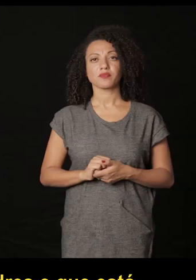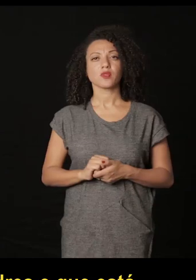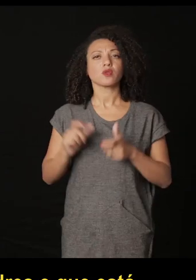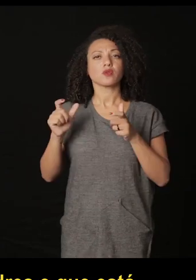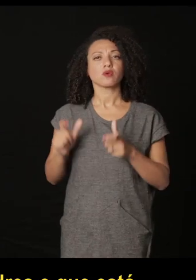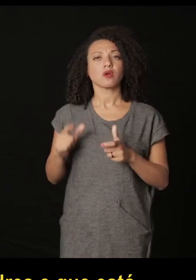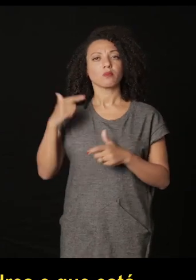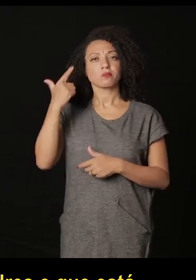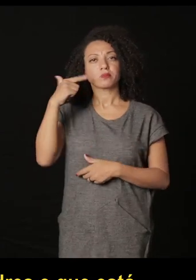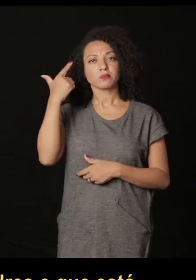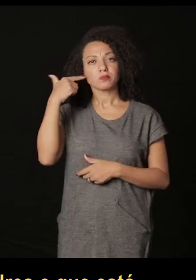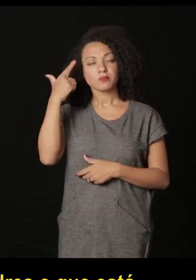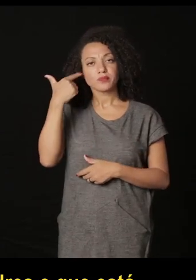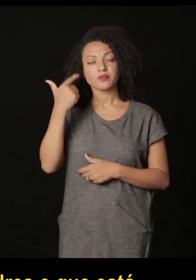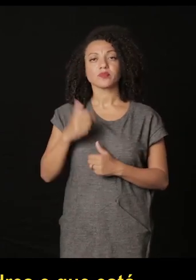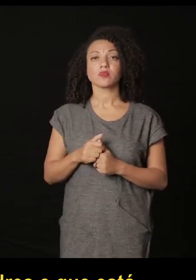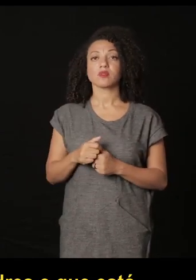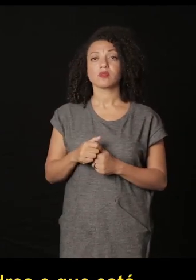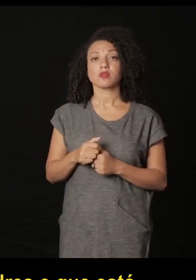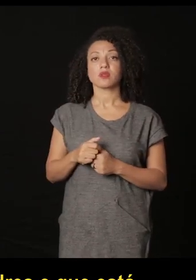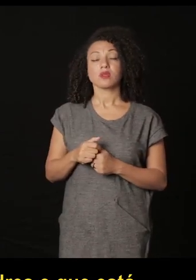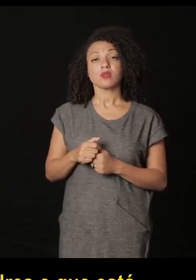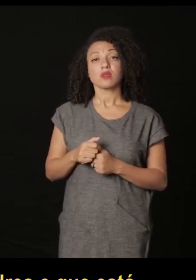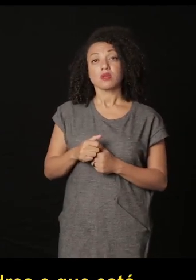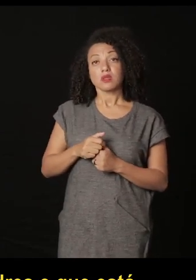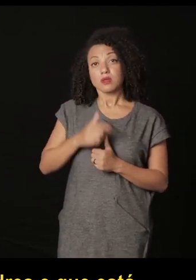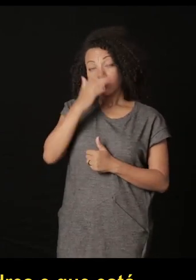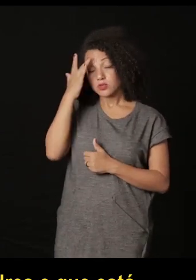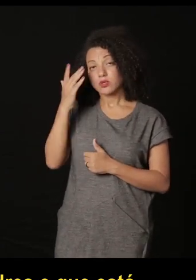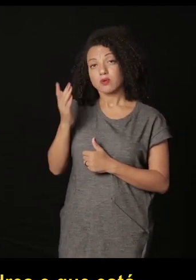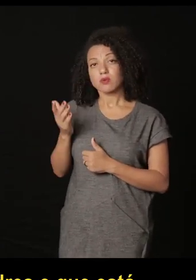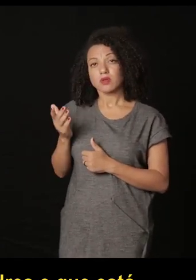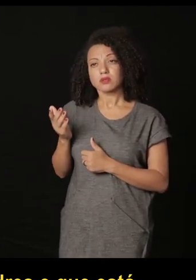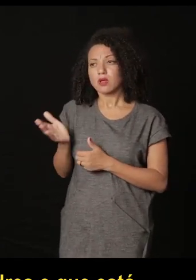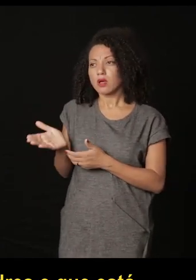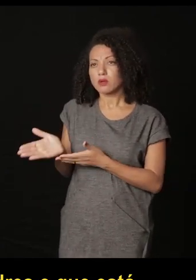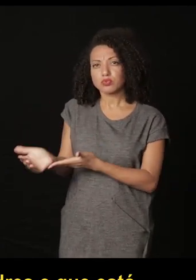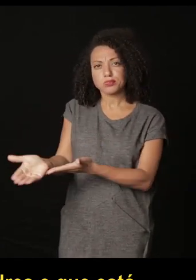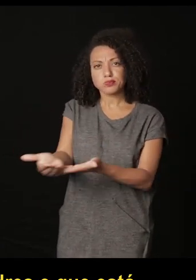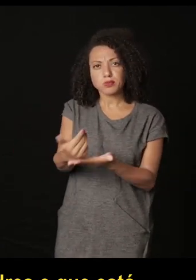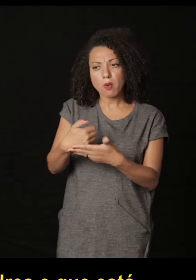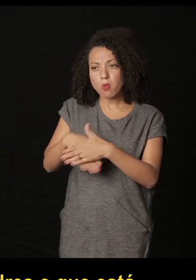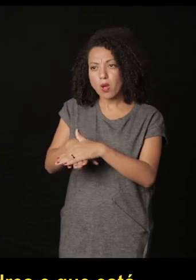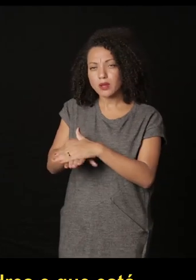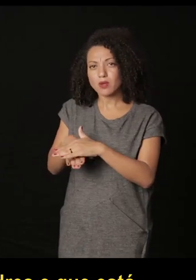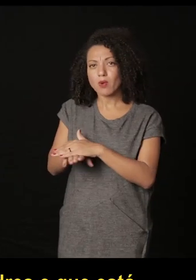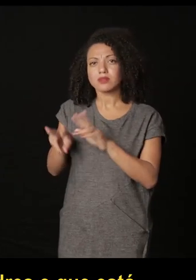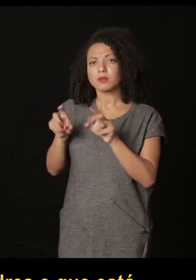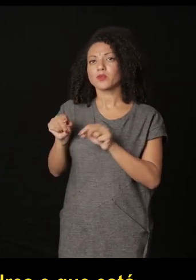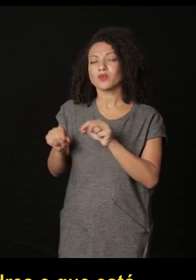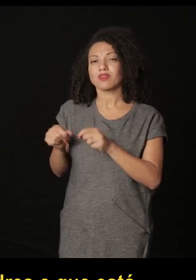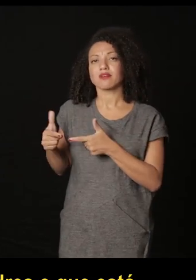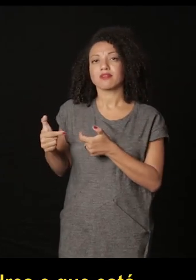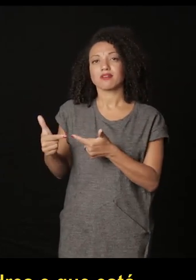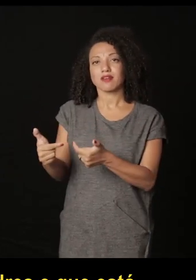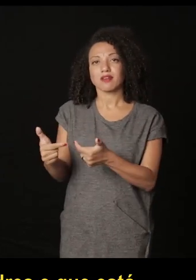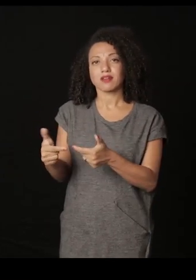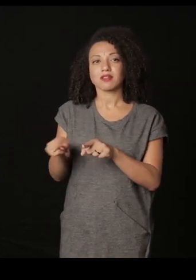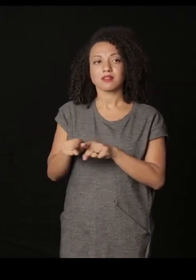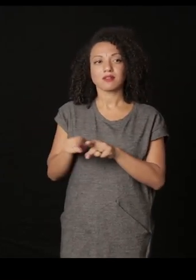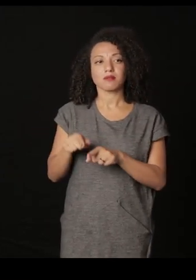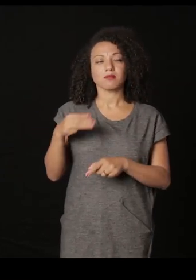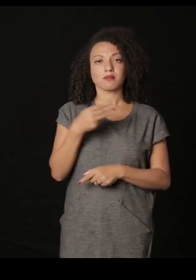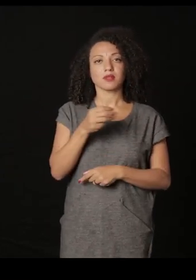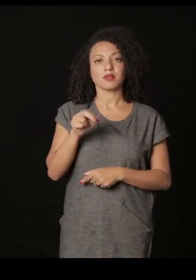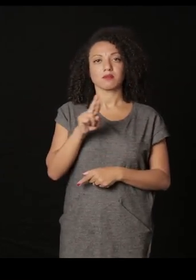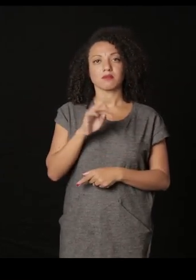que está em Londres que está colectando fotografias de amadores de guerra